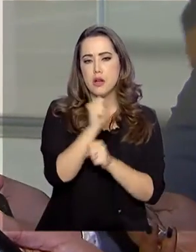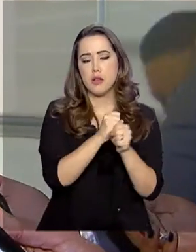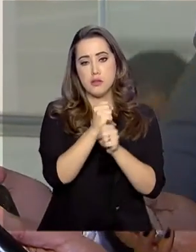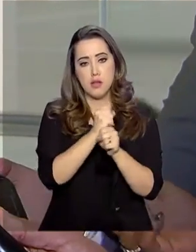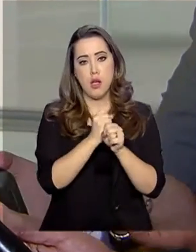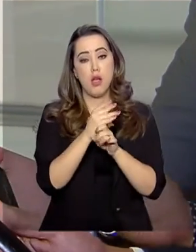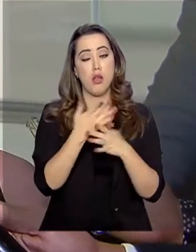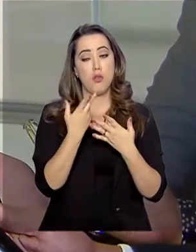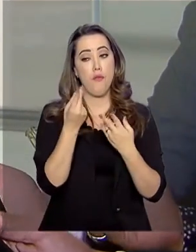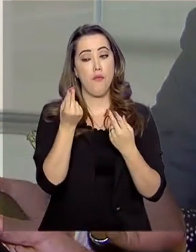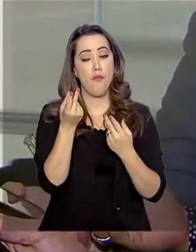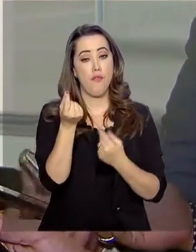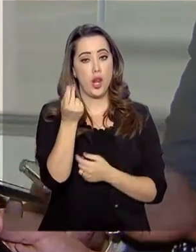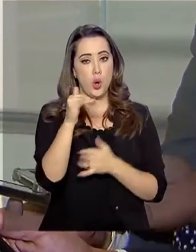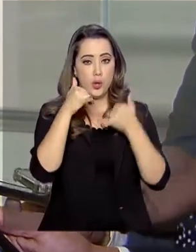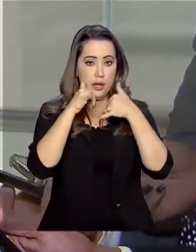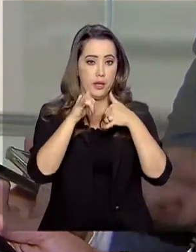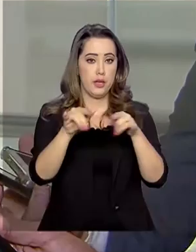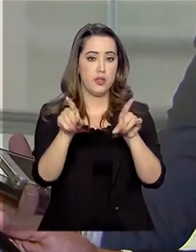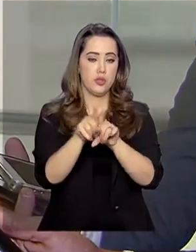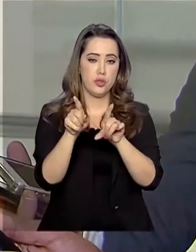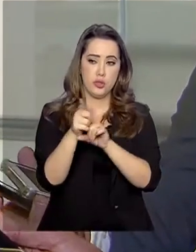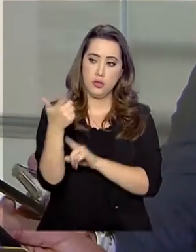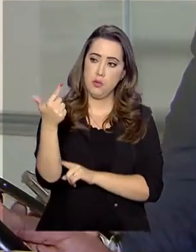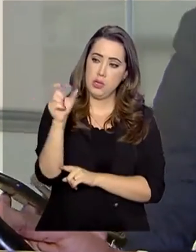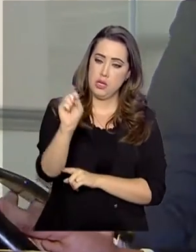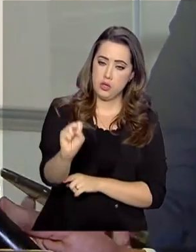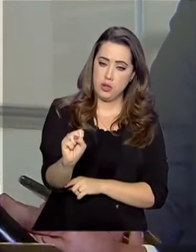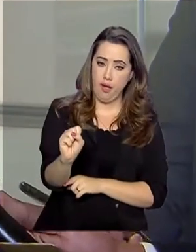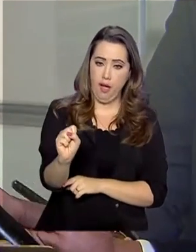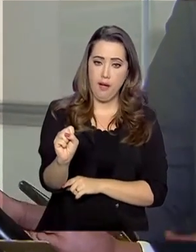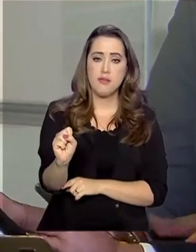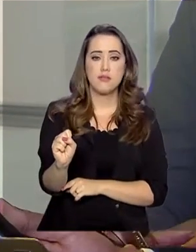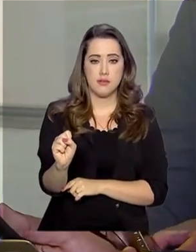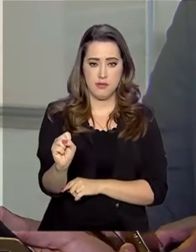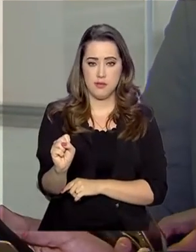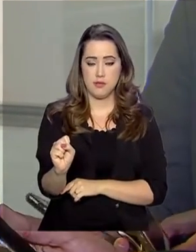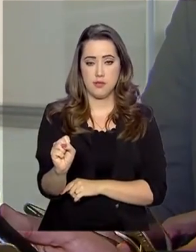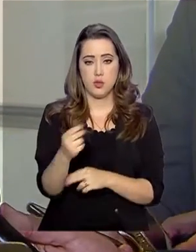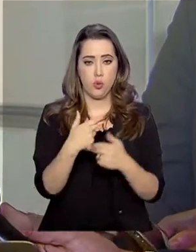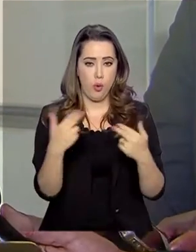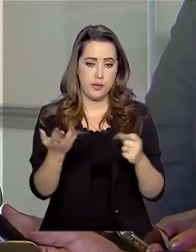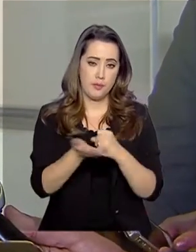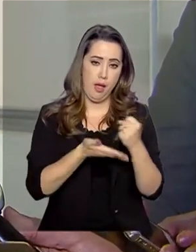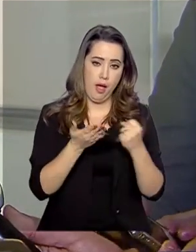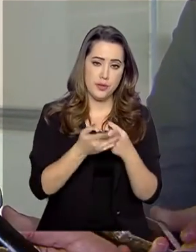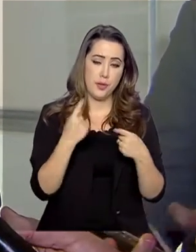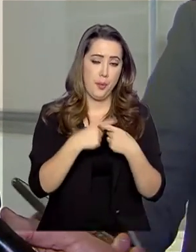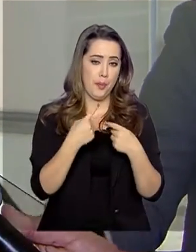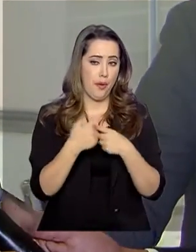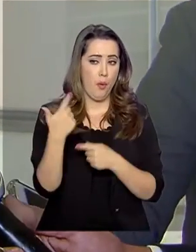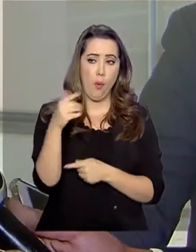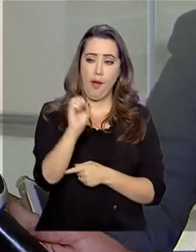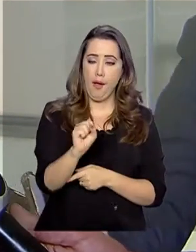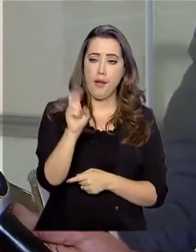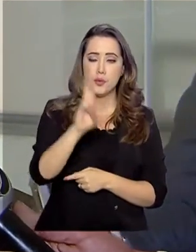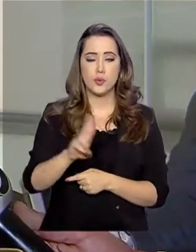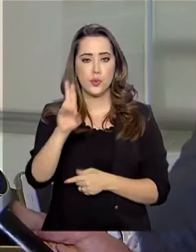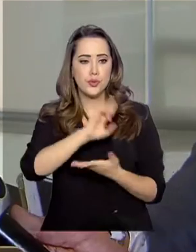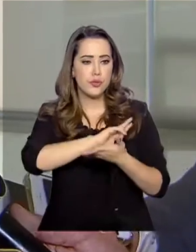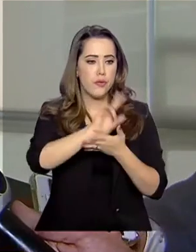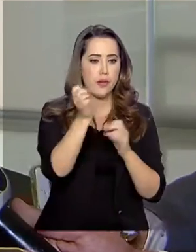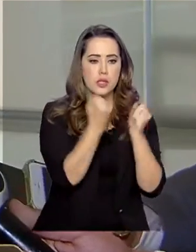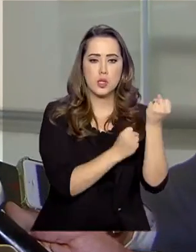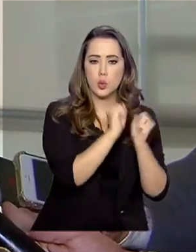só da energia, o gás natural, mas também de insumos industriais básicos, porque o gás natural é insumo para petroquímica,